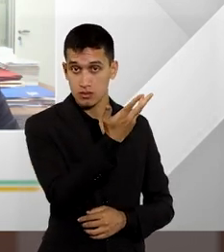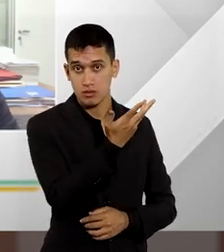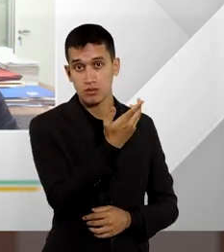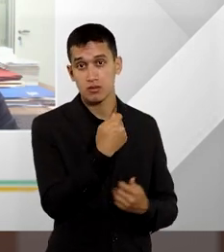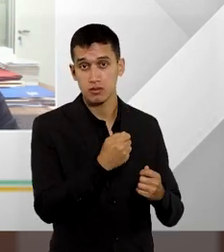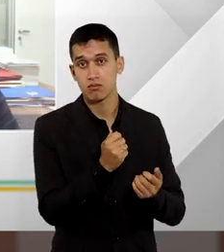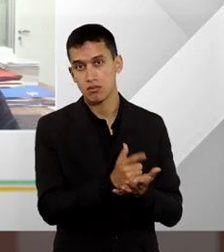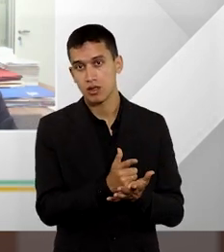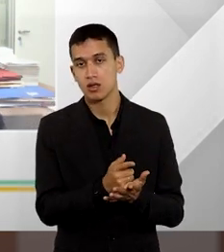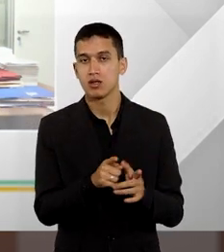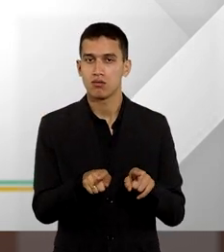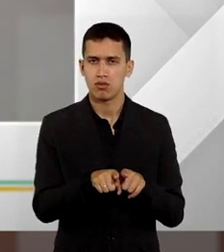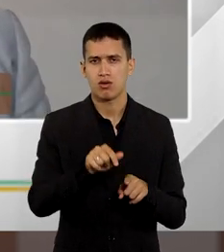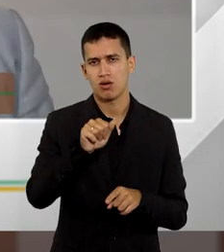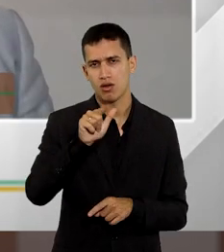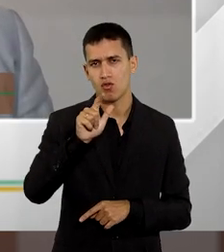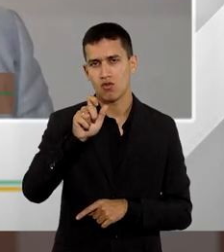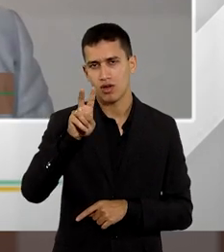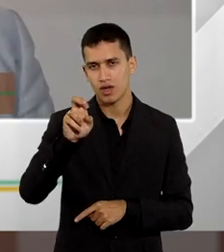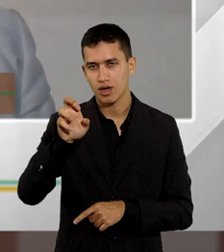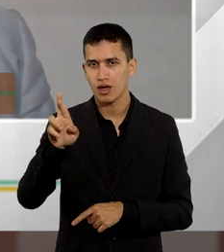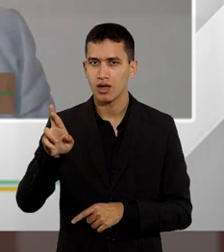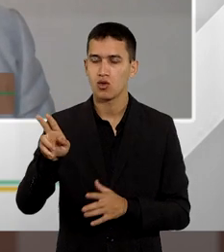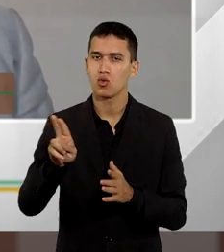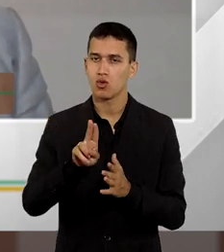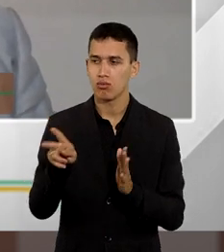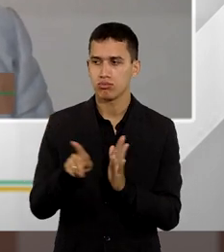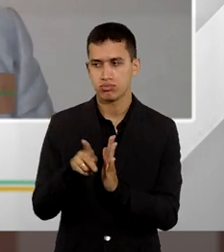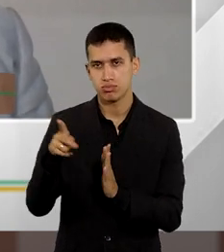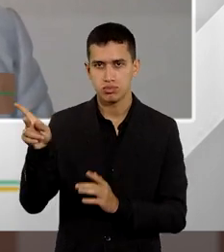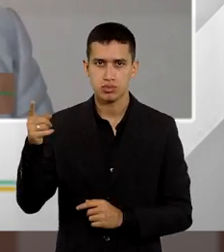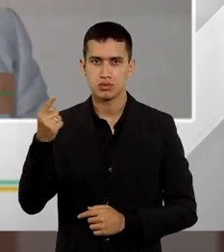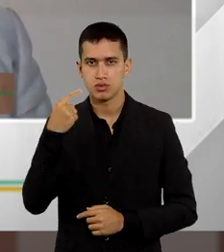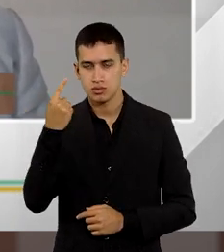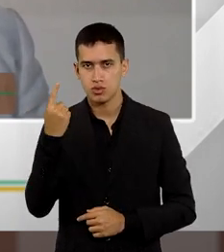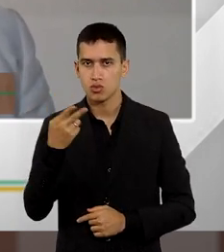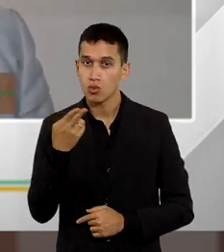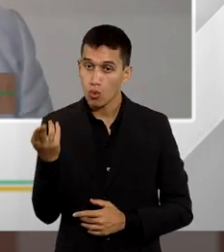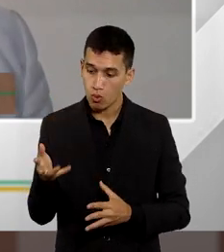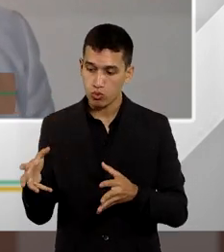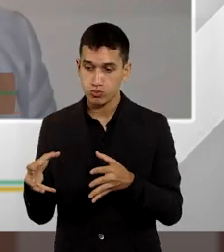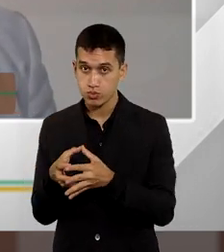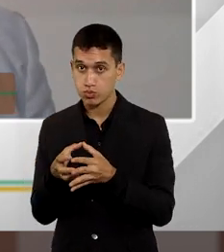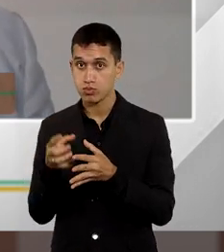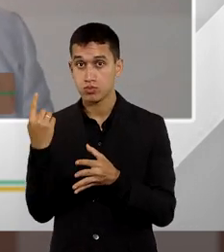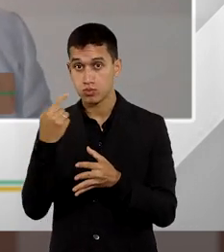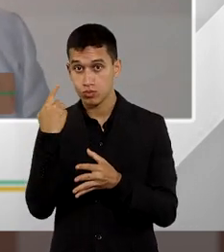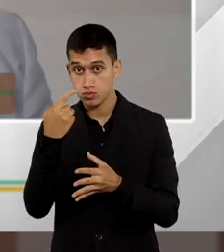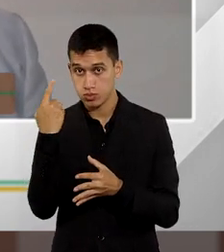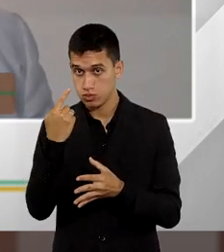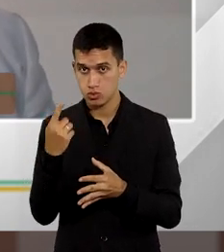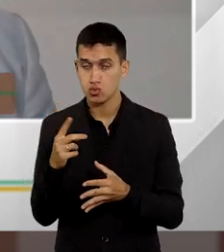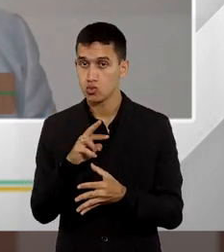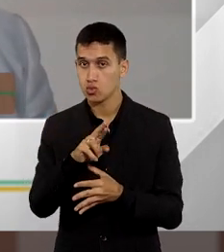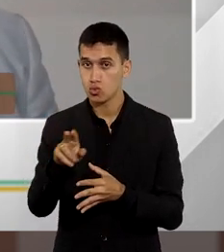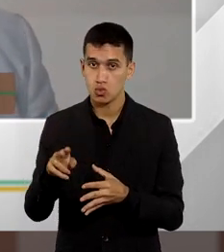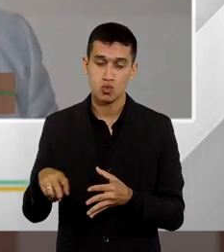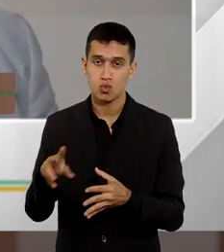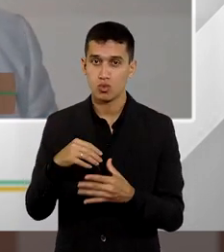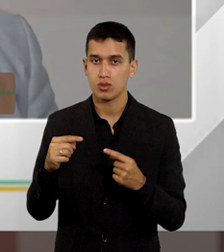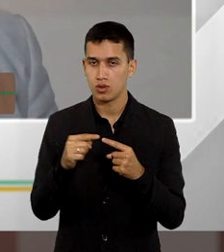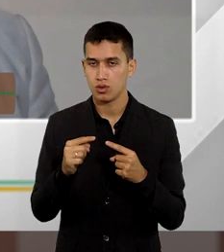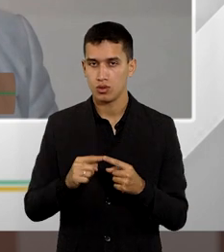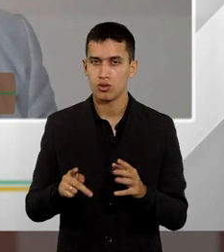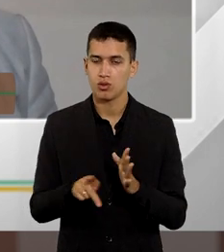bem como depois do alvará, em nome próprio do advogado, ou da sociedade de advogados, se ela, eventualmente, constar da procuração